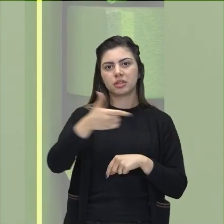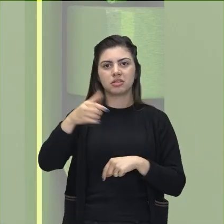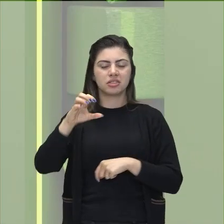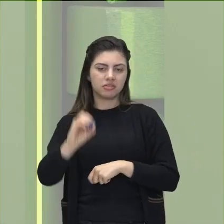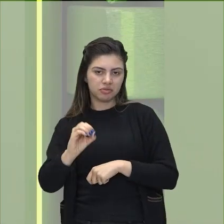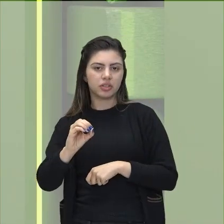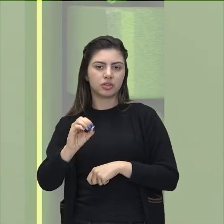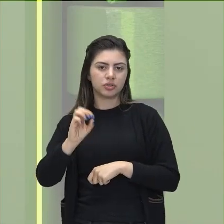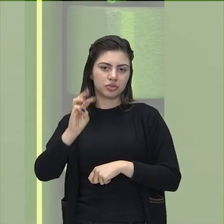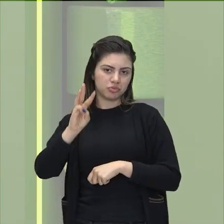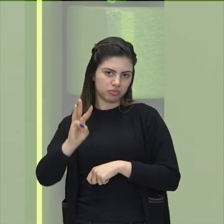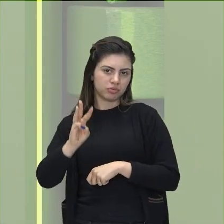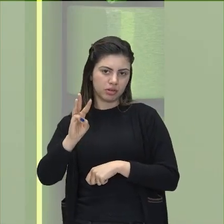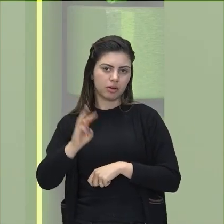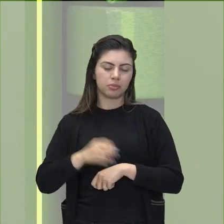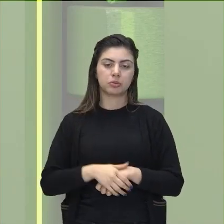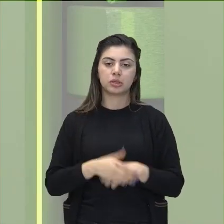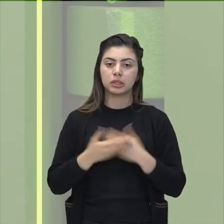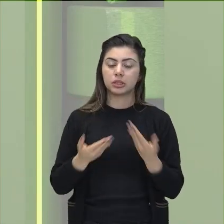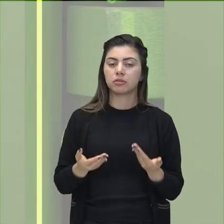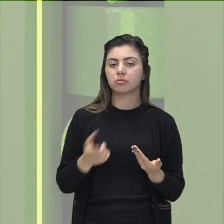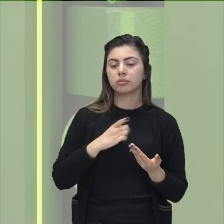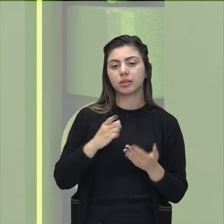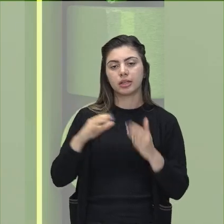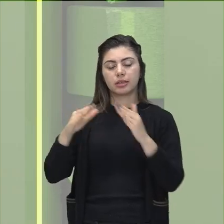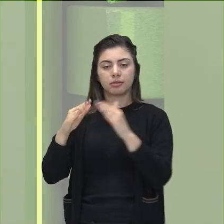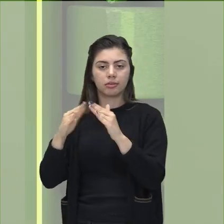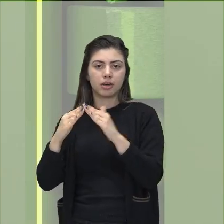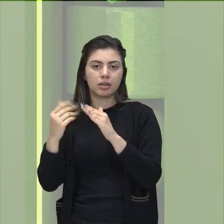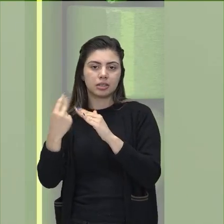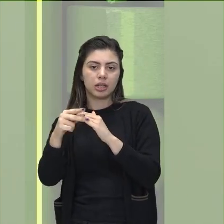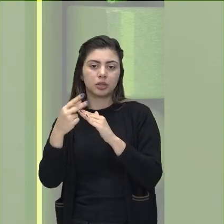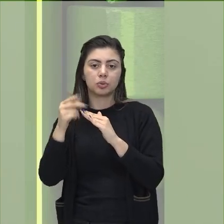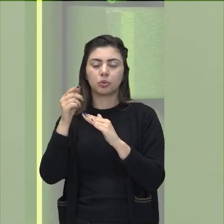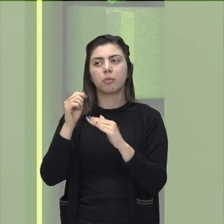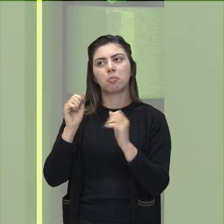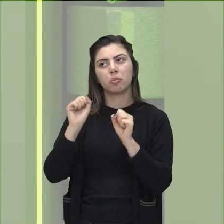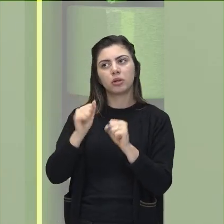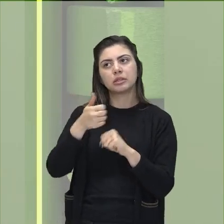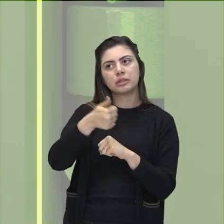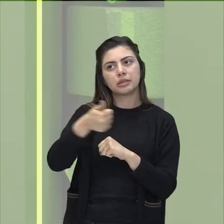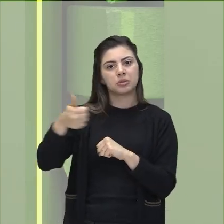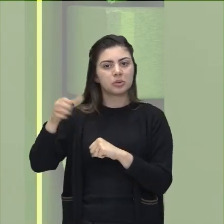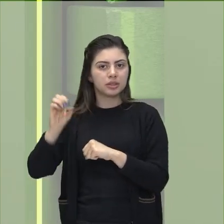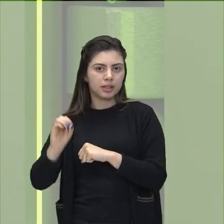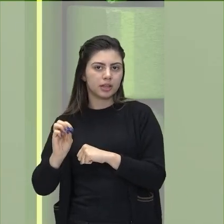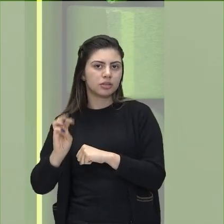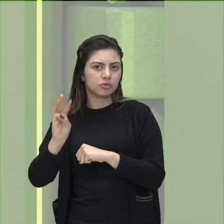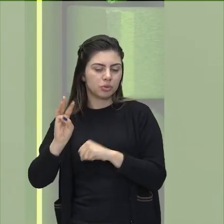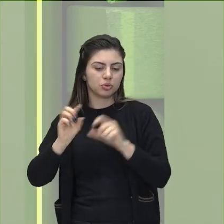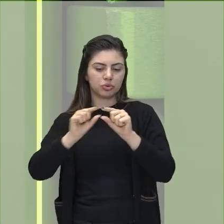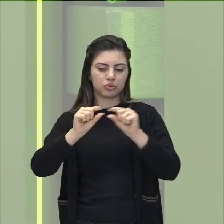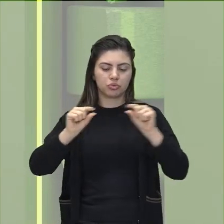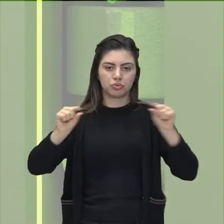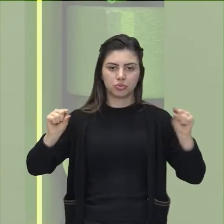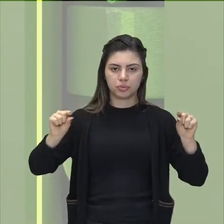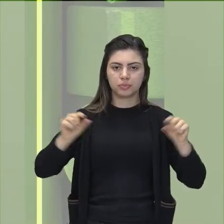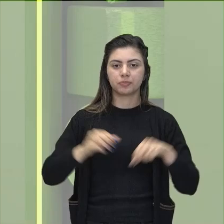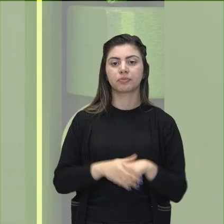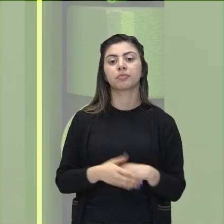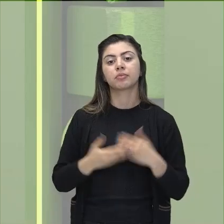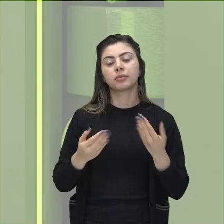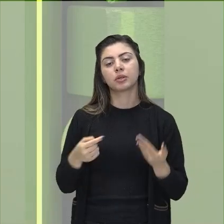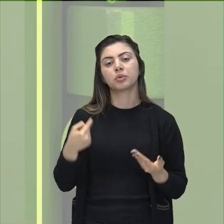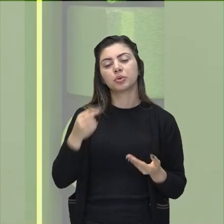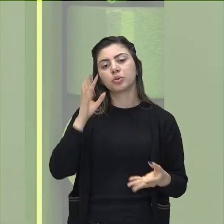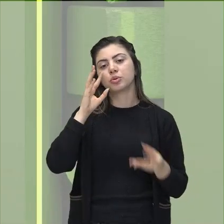ali, que vai para a sua casa em algumas oportunidades de 110 volts, tá? E para você ter uma ideia, uma noção de